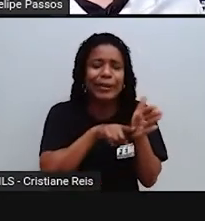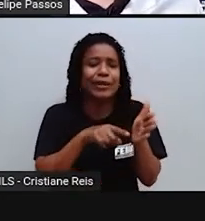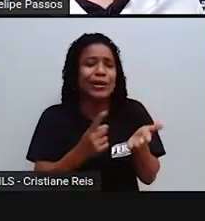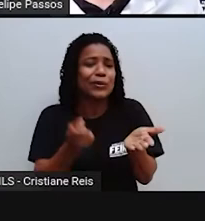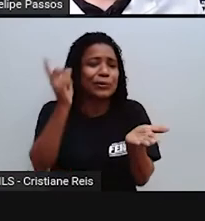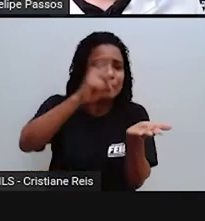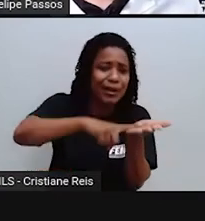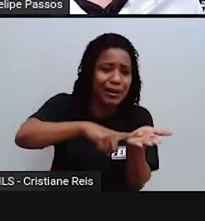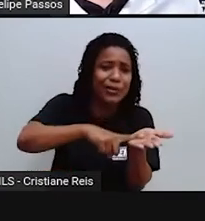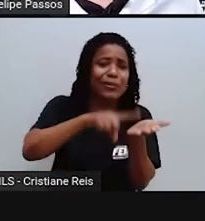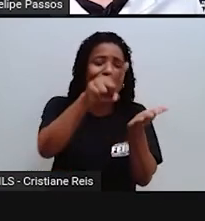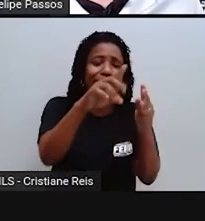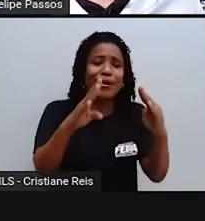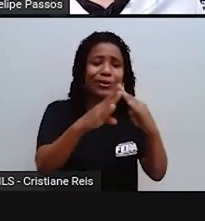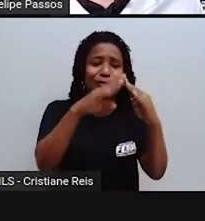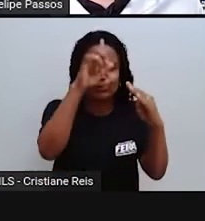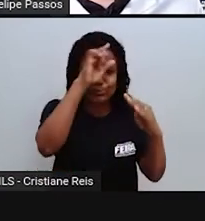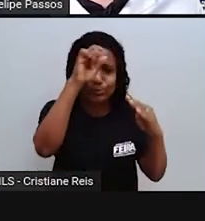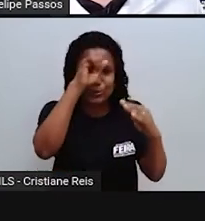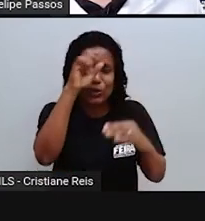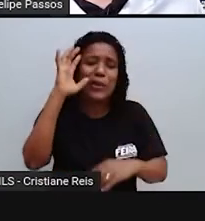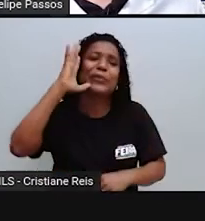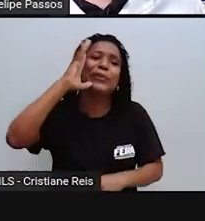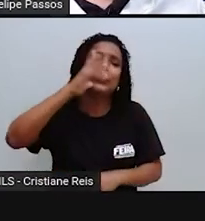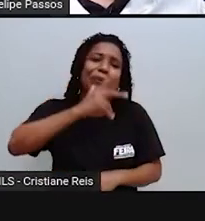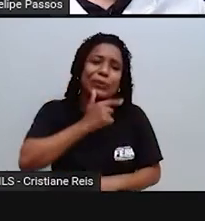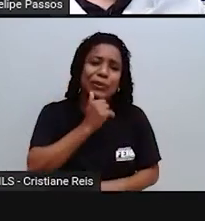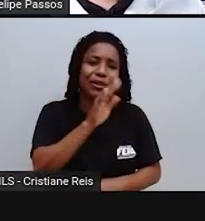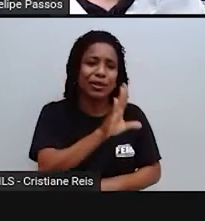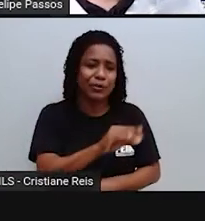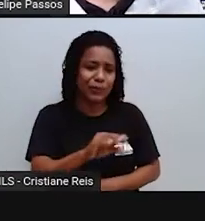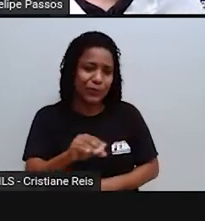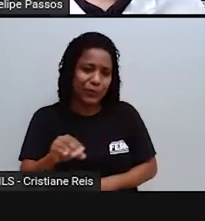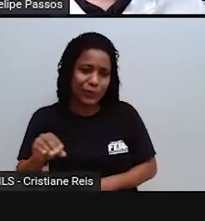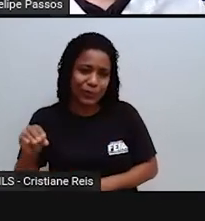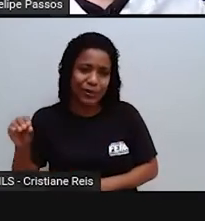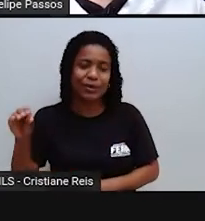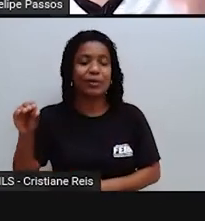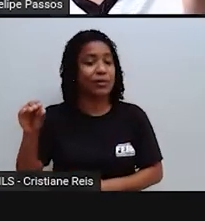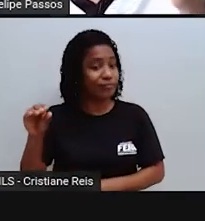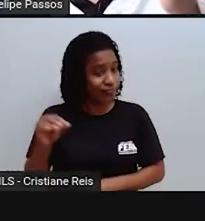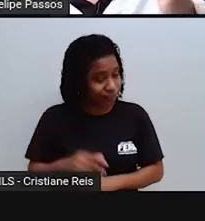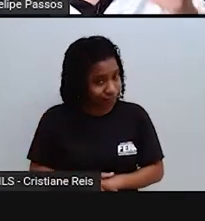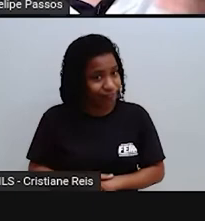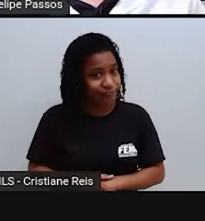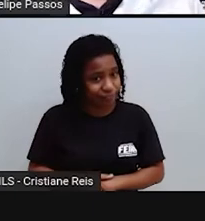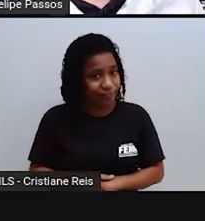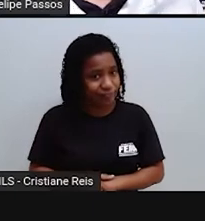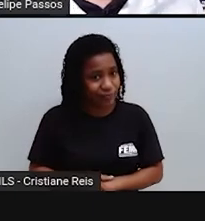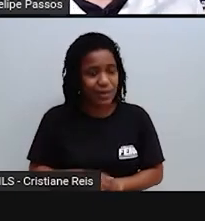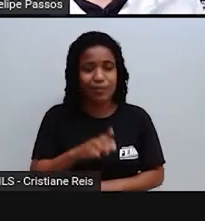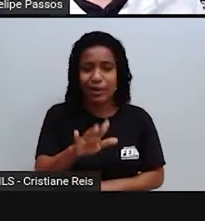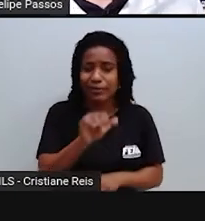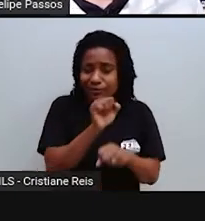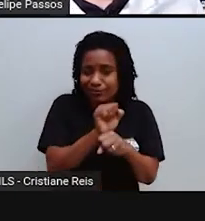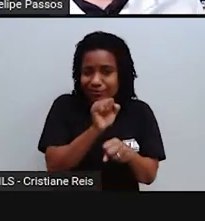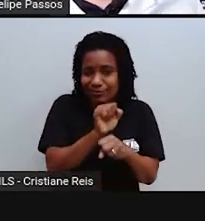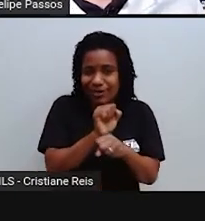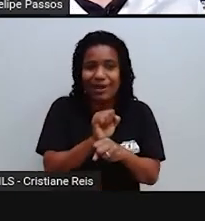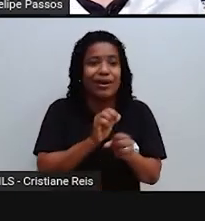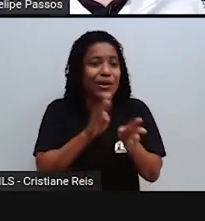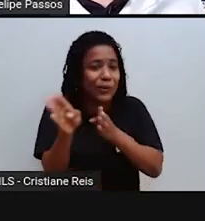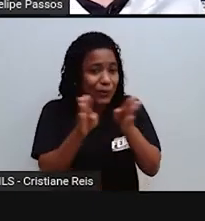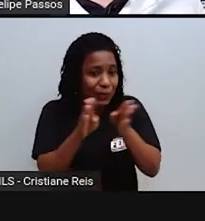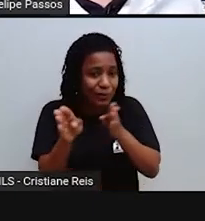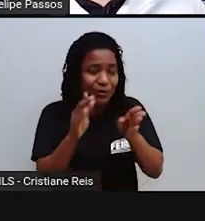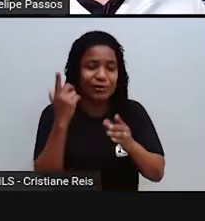Mas você tem acesso a isso. Tem países que as pessoas não vão para o hospital porque elas não têm condição de pagar. Certo?